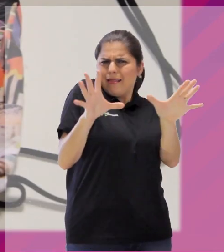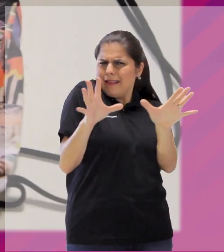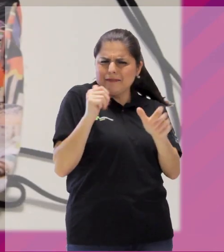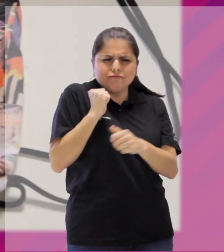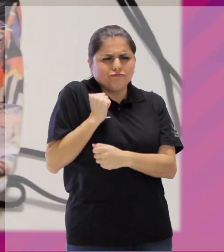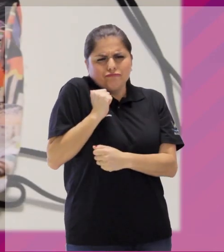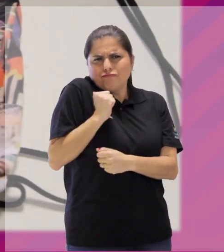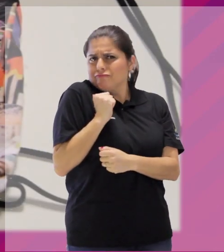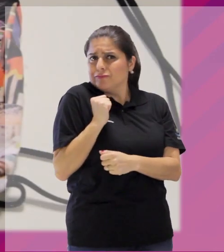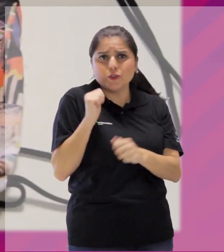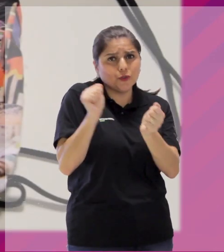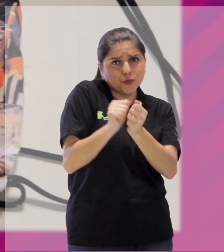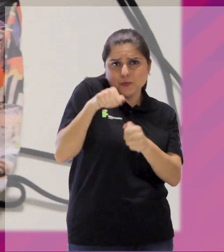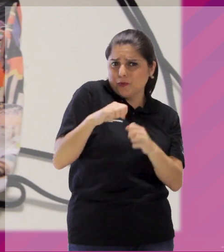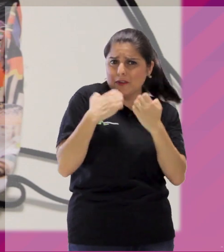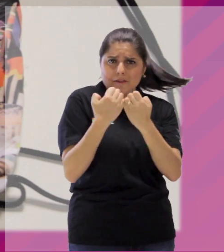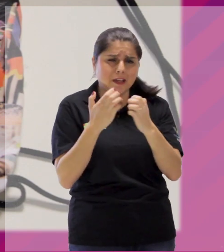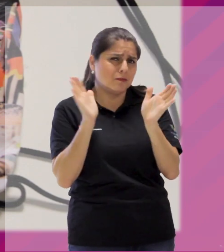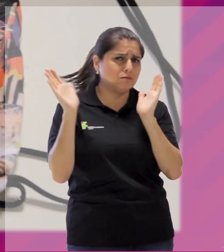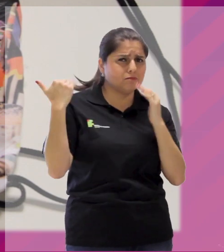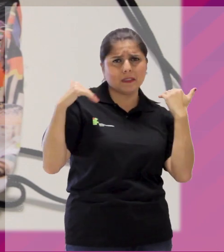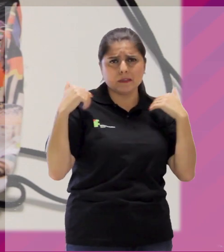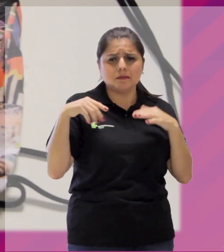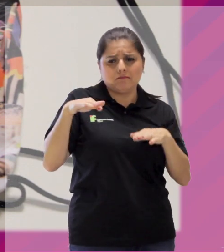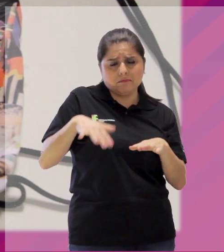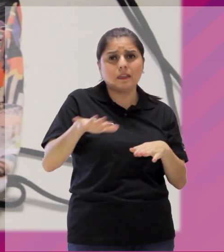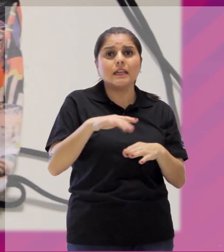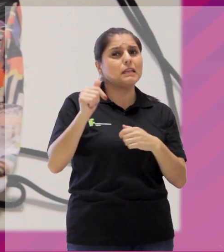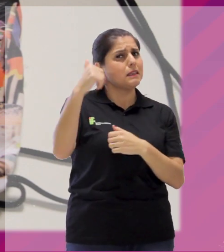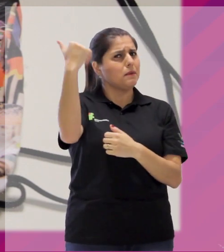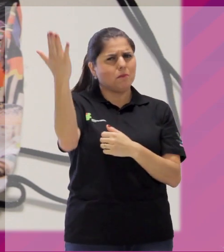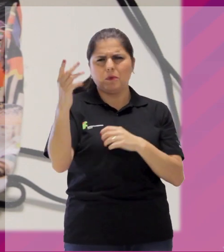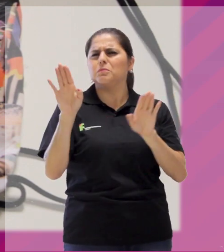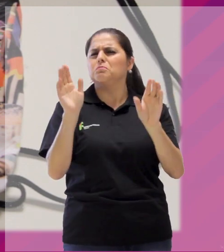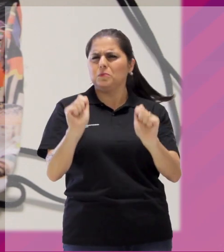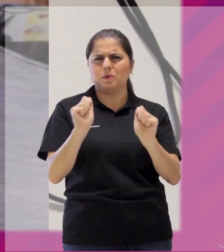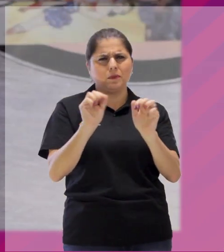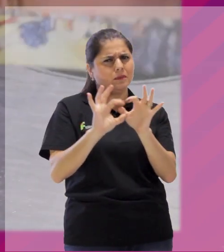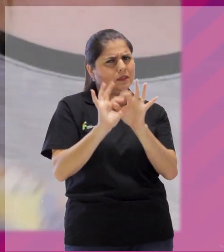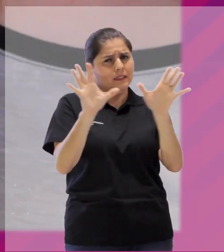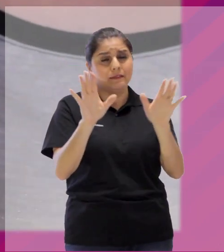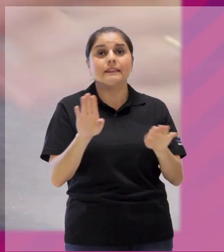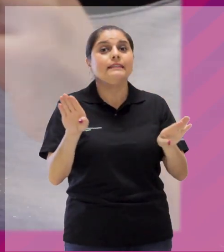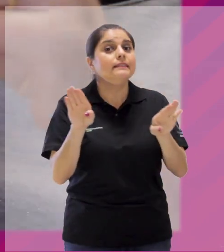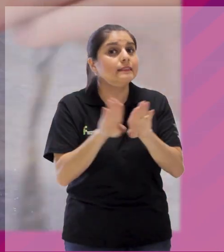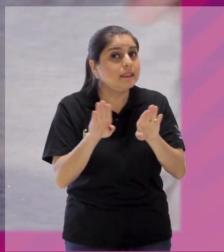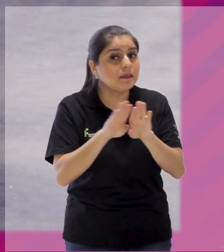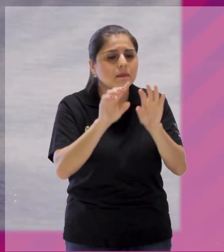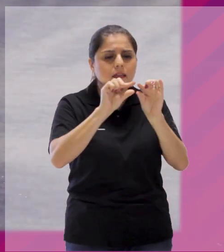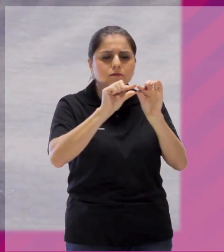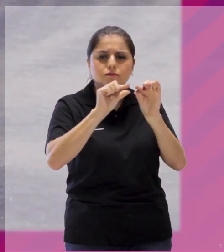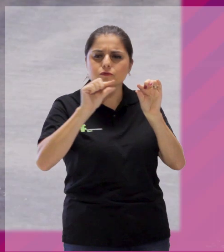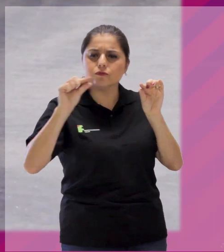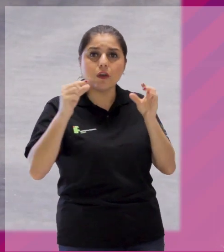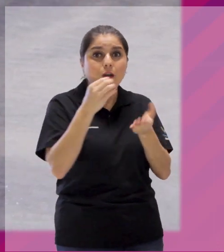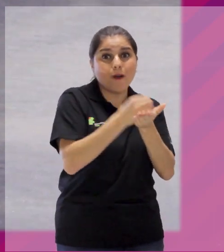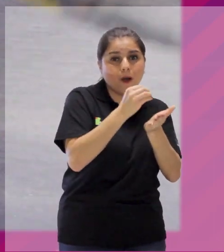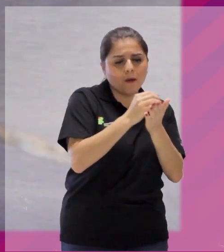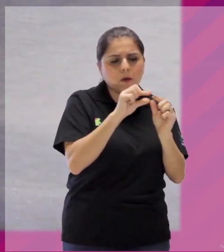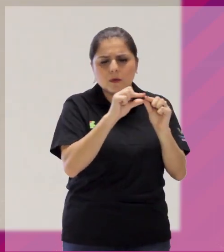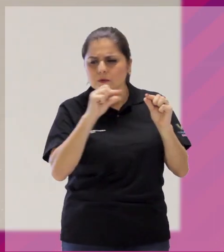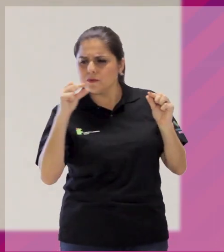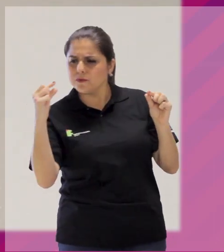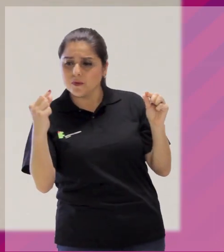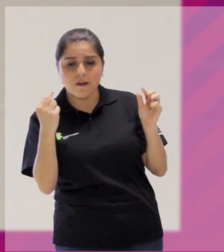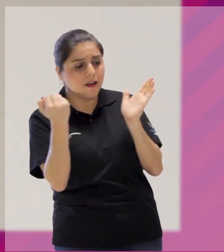você quiser. Ela pode te acompanhar durante todo o evento e até depois lá no campus. A mesma estampa aparece aqui no cordão